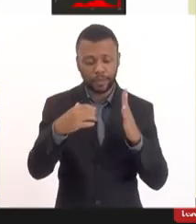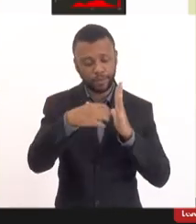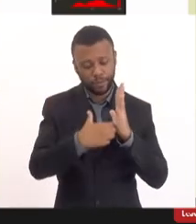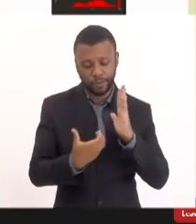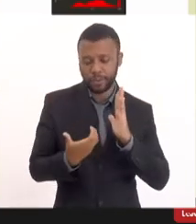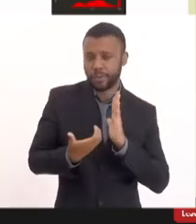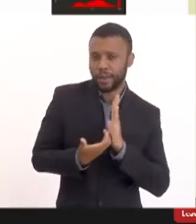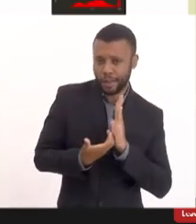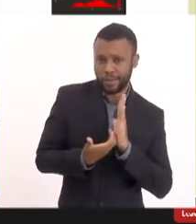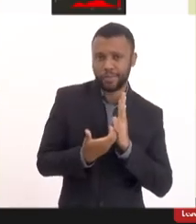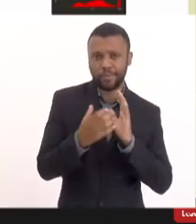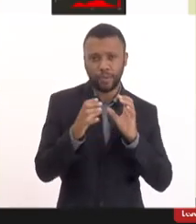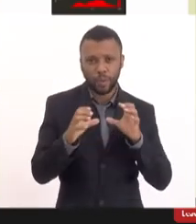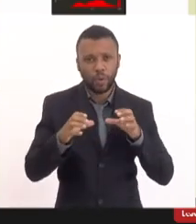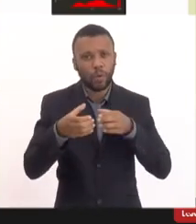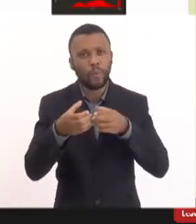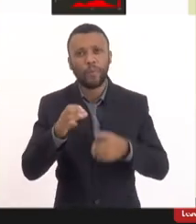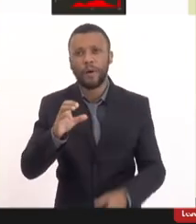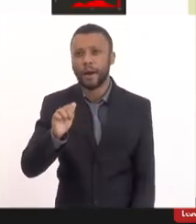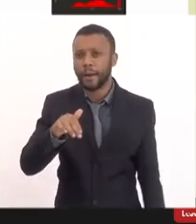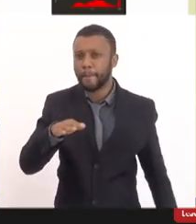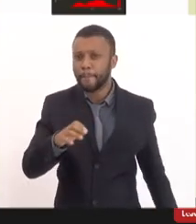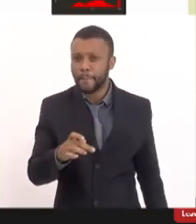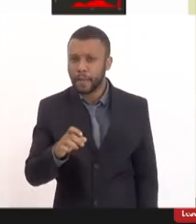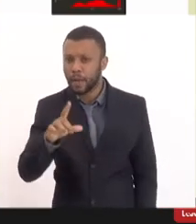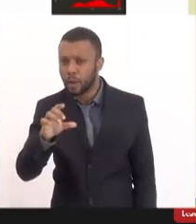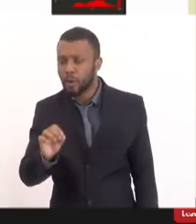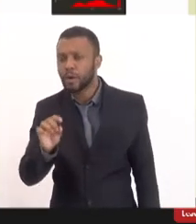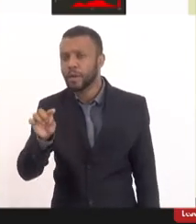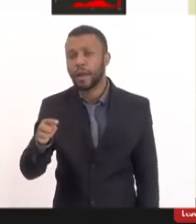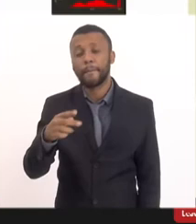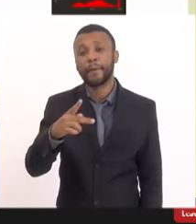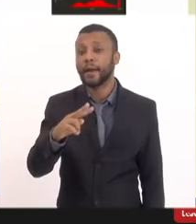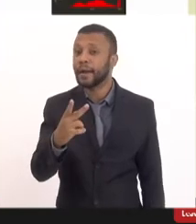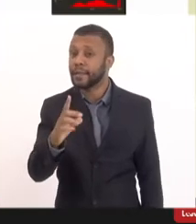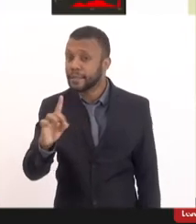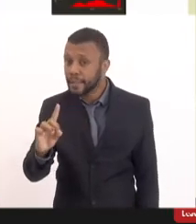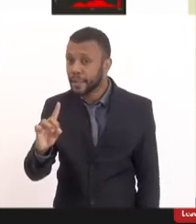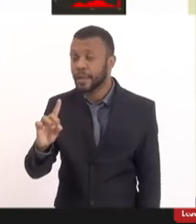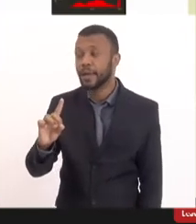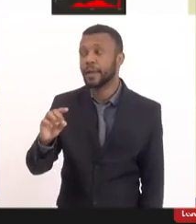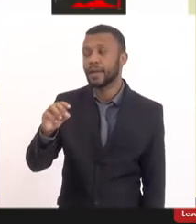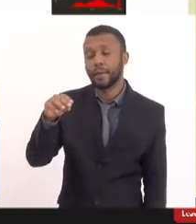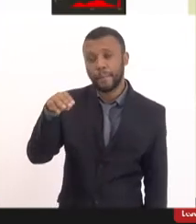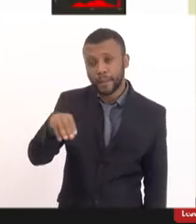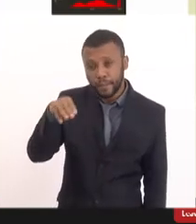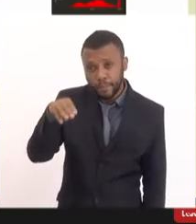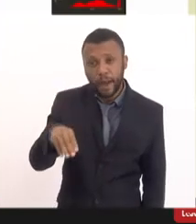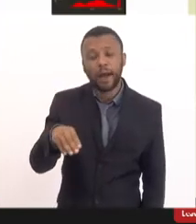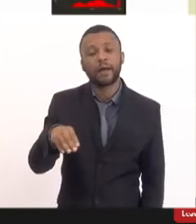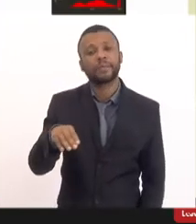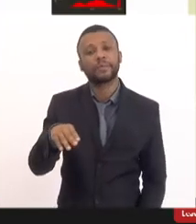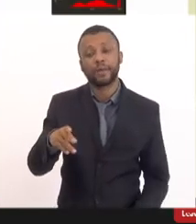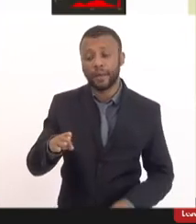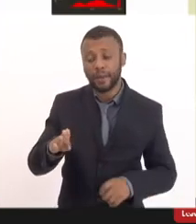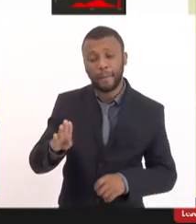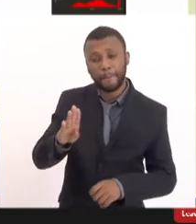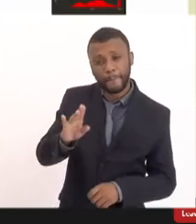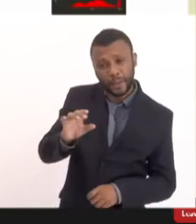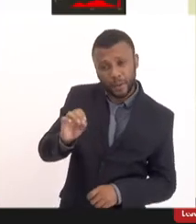pelo Bruno Campello que é um PHD em matemática e em biostatística então quando ele diz isso aqui para vocês